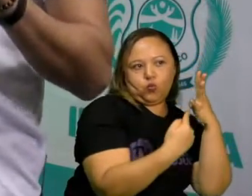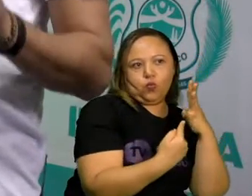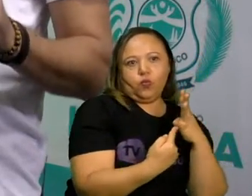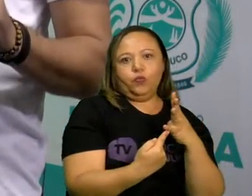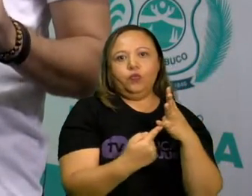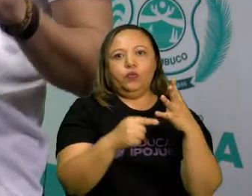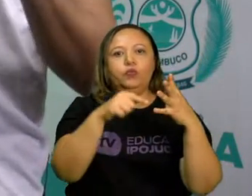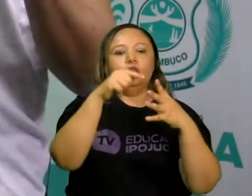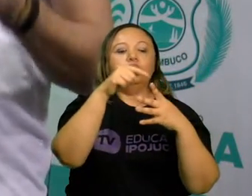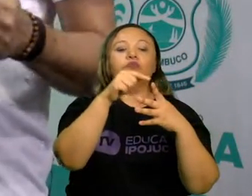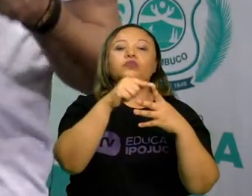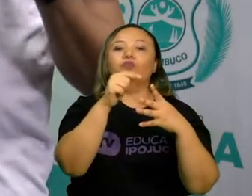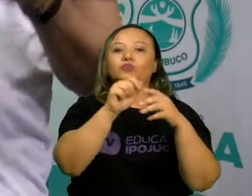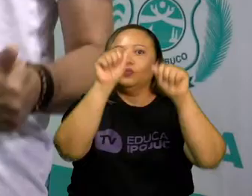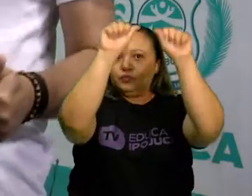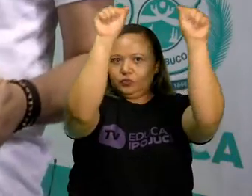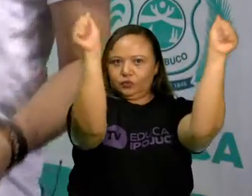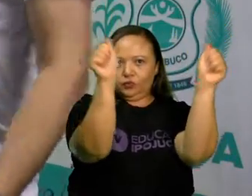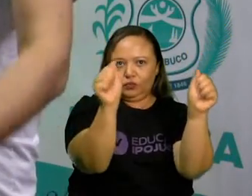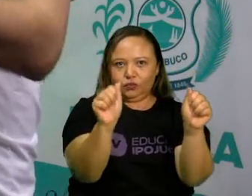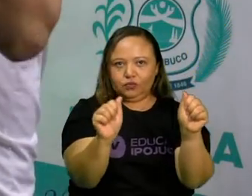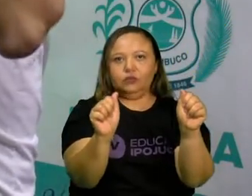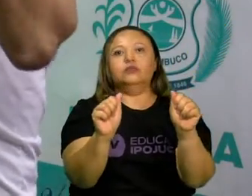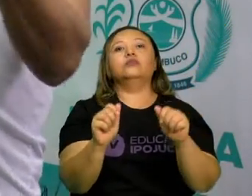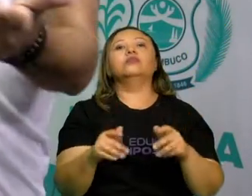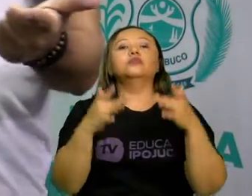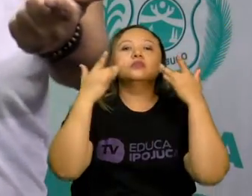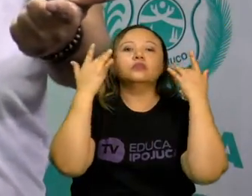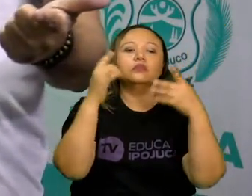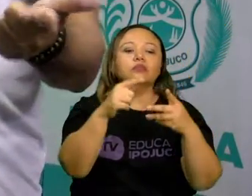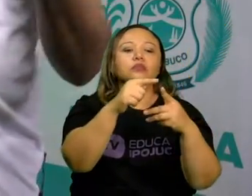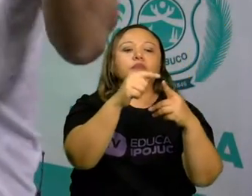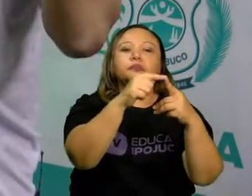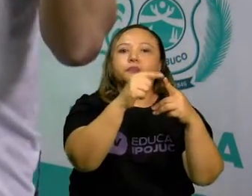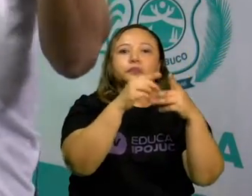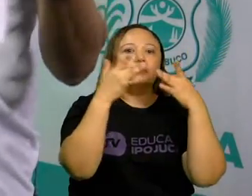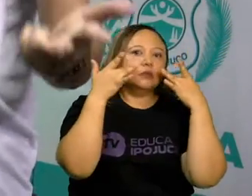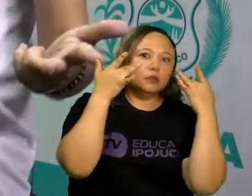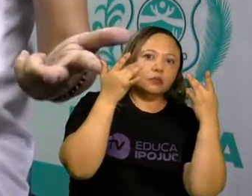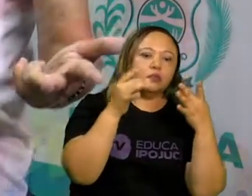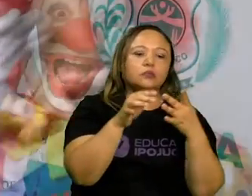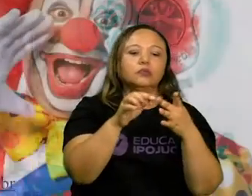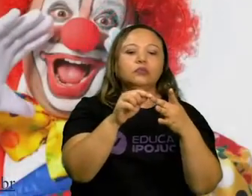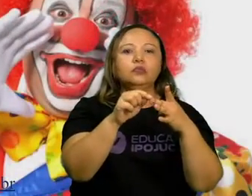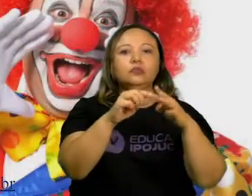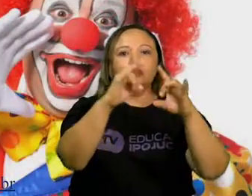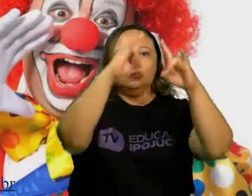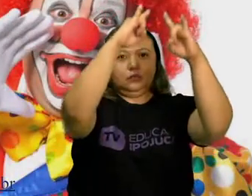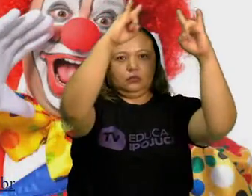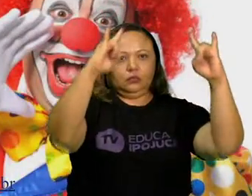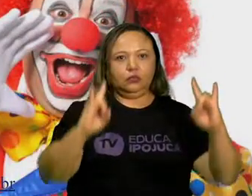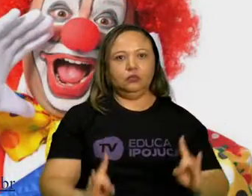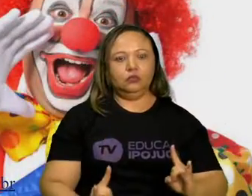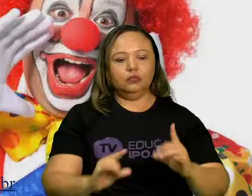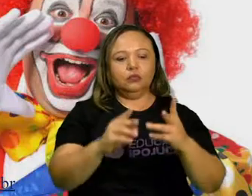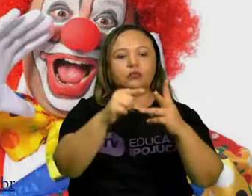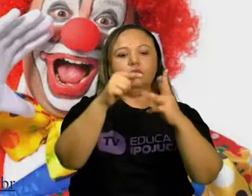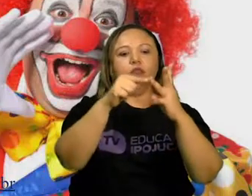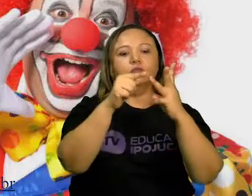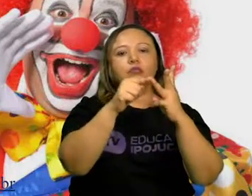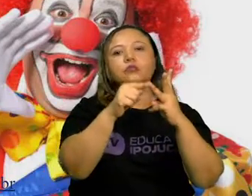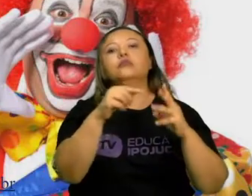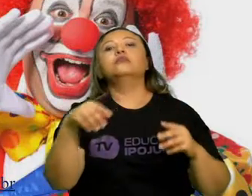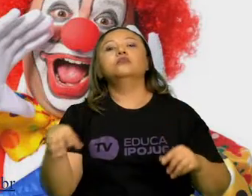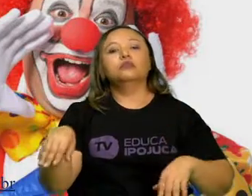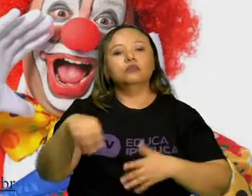As artes cênicas se dividem em teatro, circo, dança